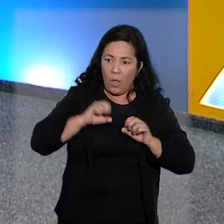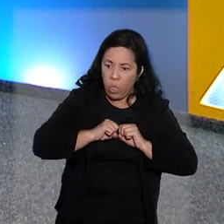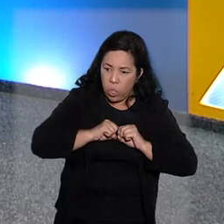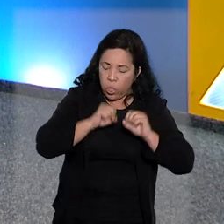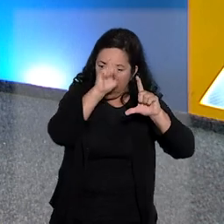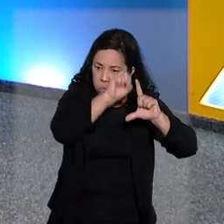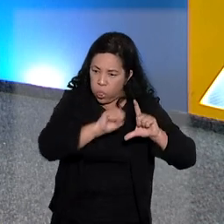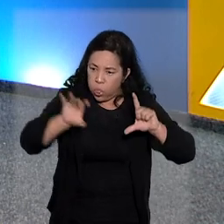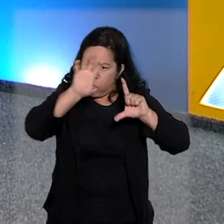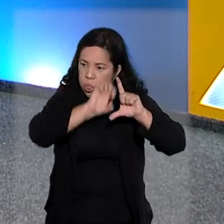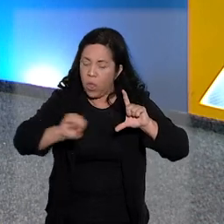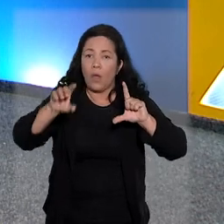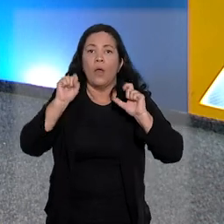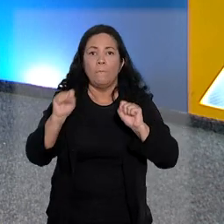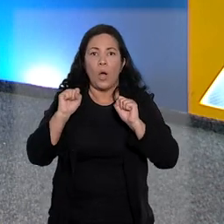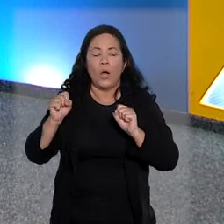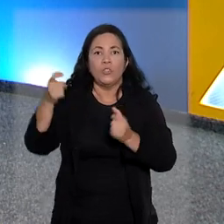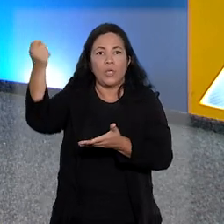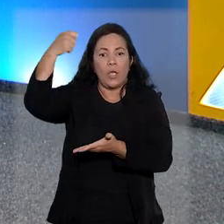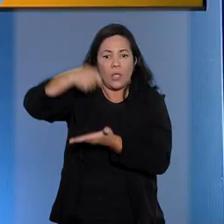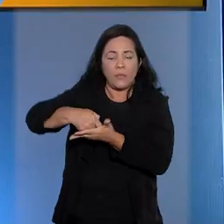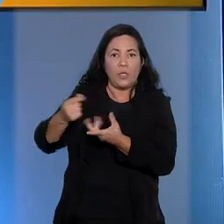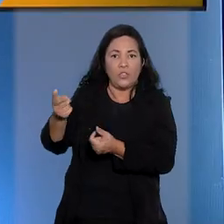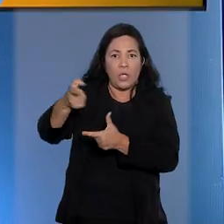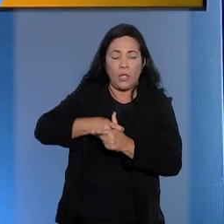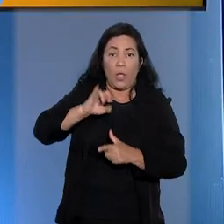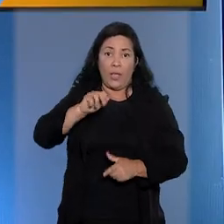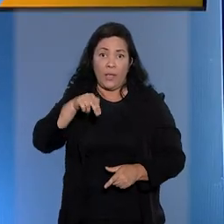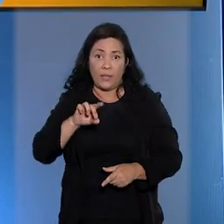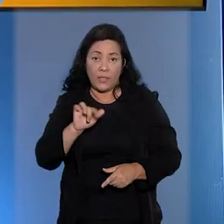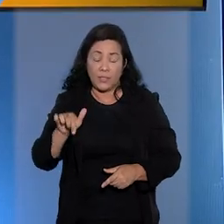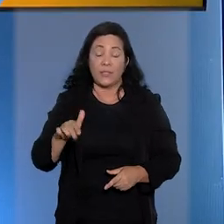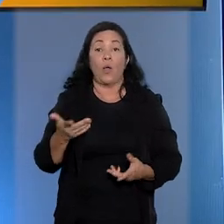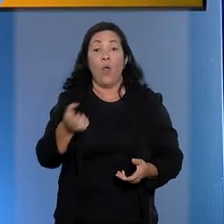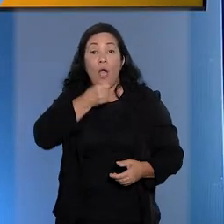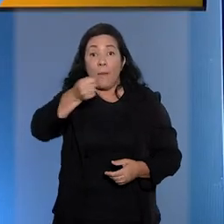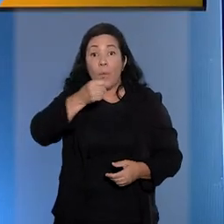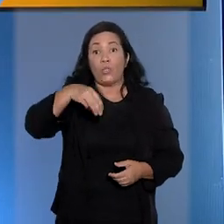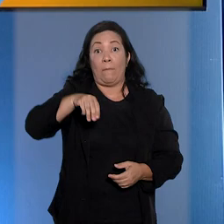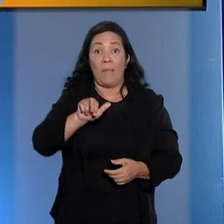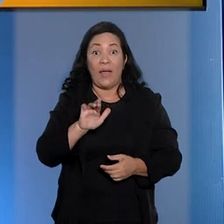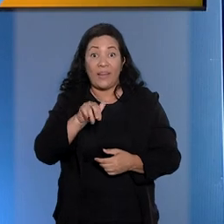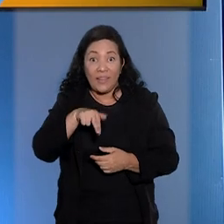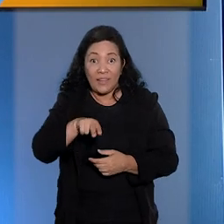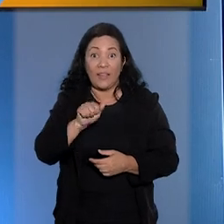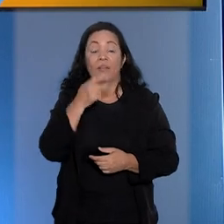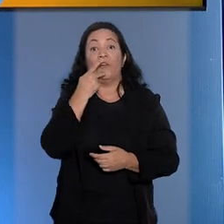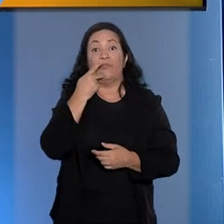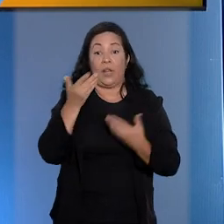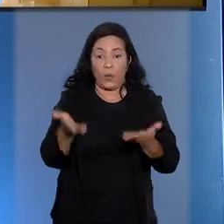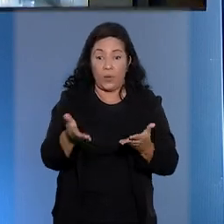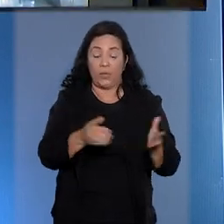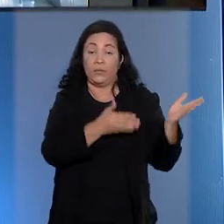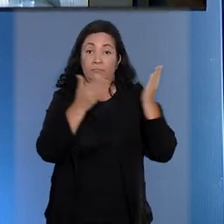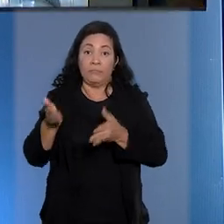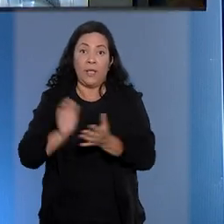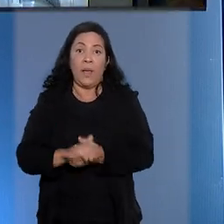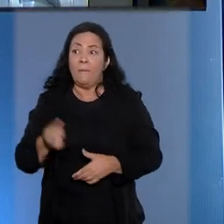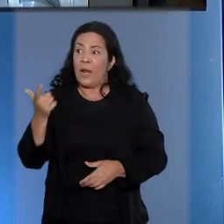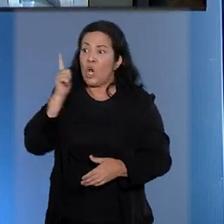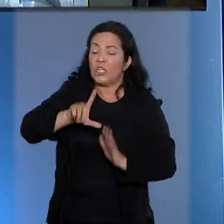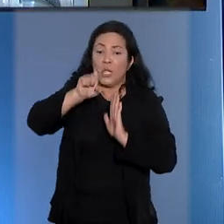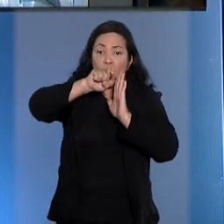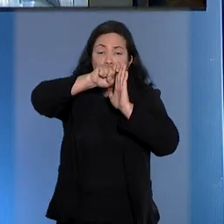efetivo ao buscar indenização. A repórter Marina Campos tem mais informações. Para